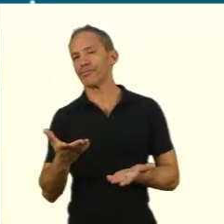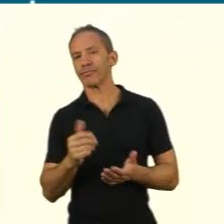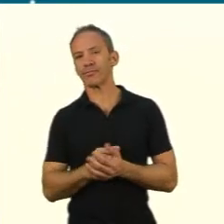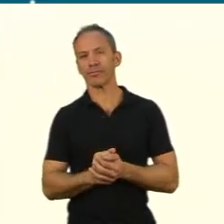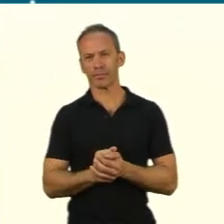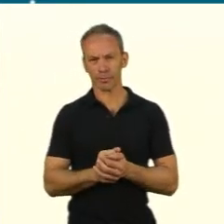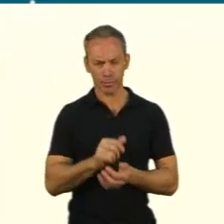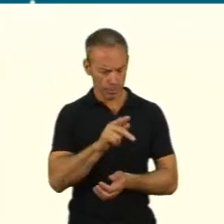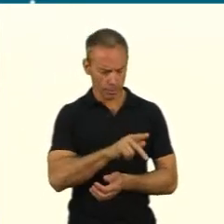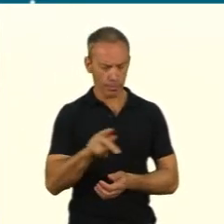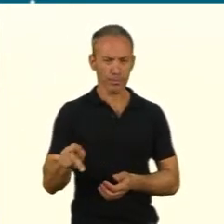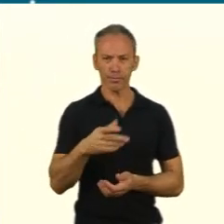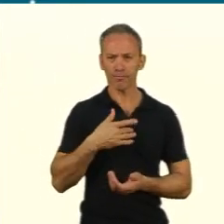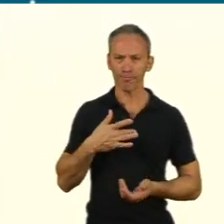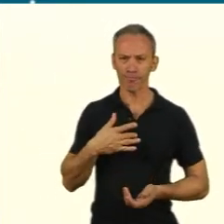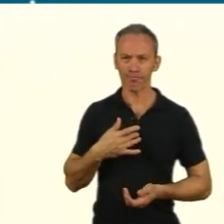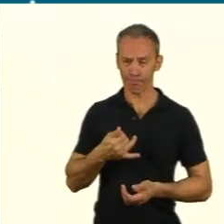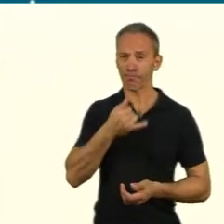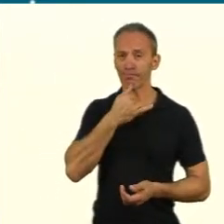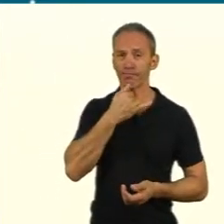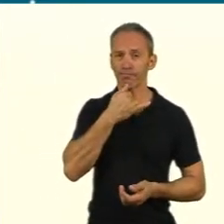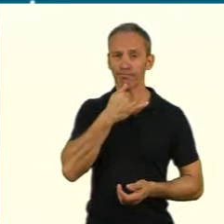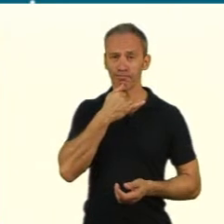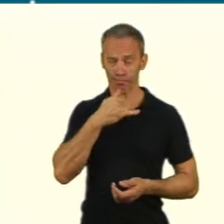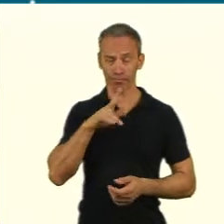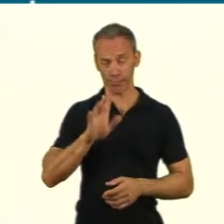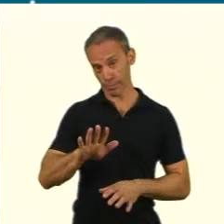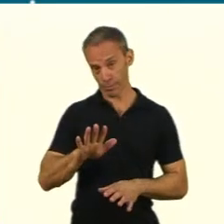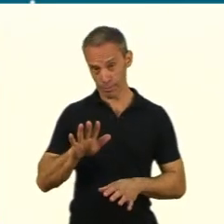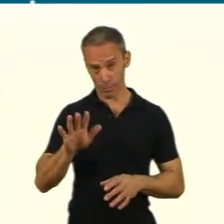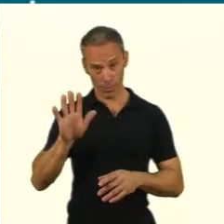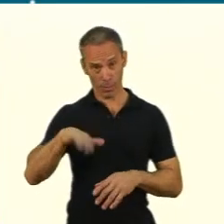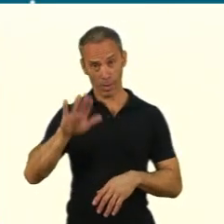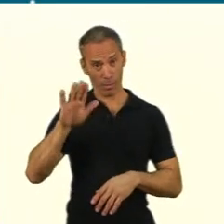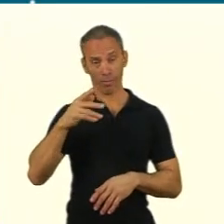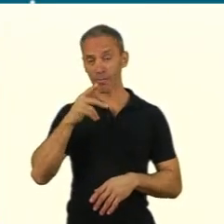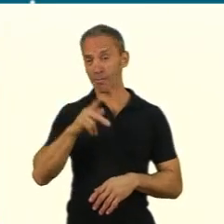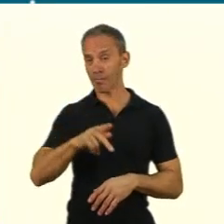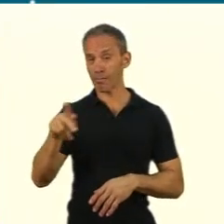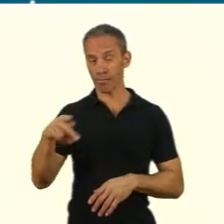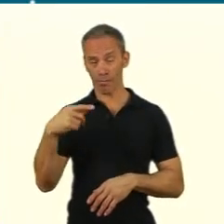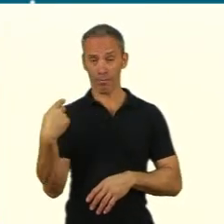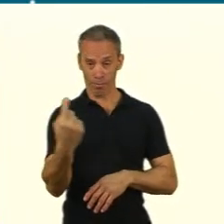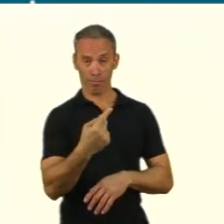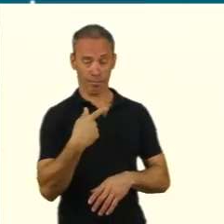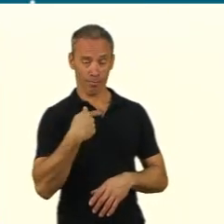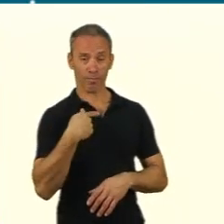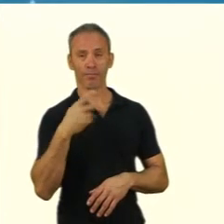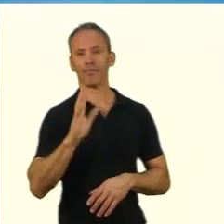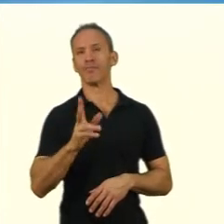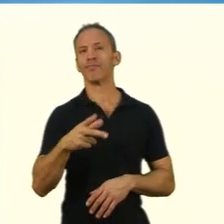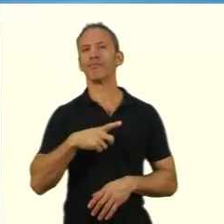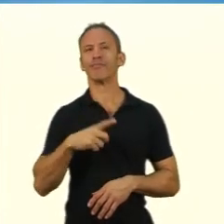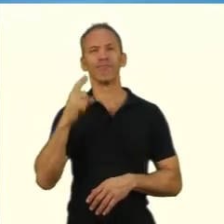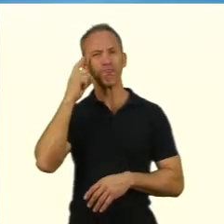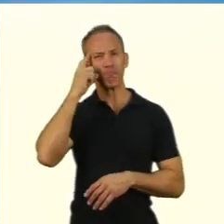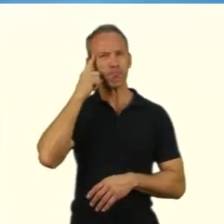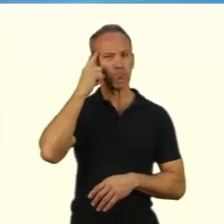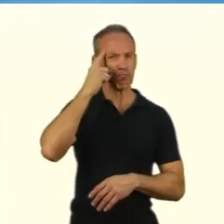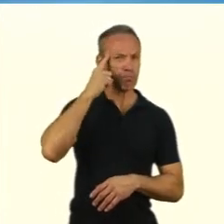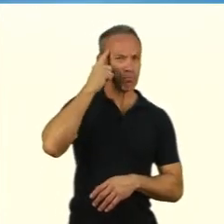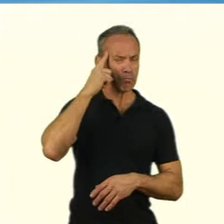motivos que levaram à escolha do tema de investigação. Então, é onde a Letícia falou. Eu tenho uma